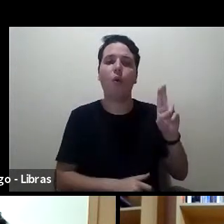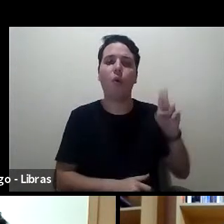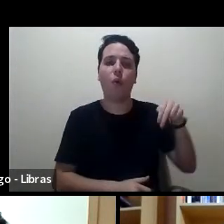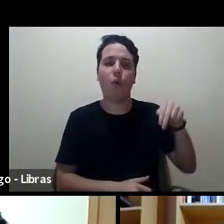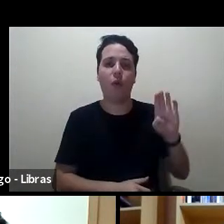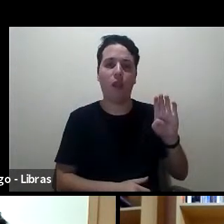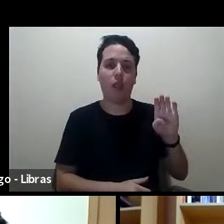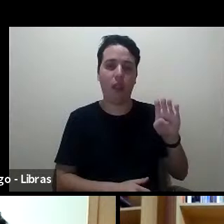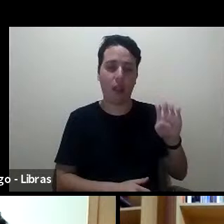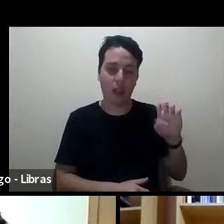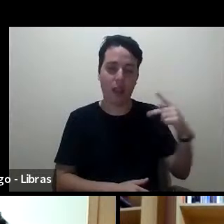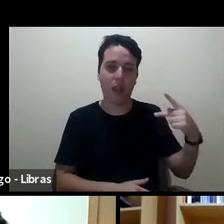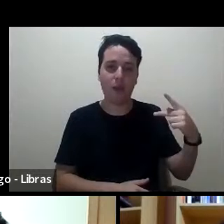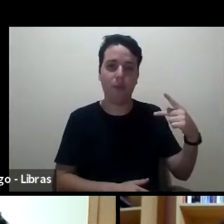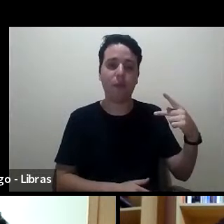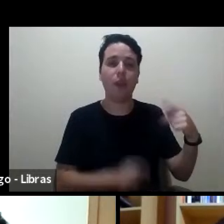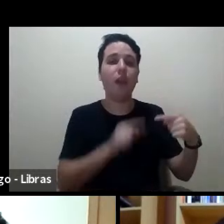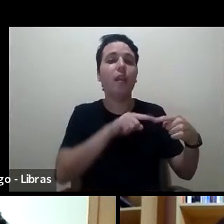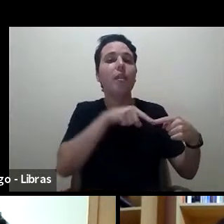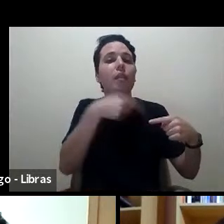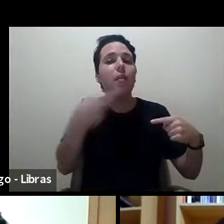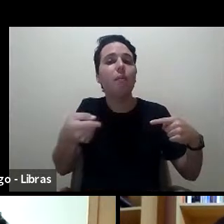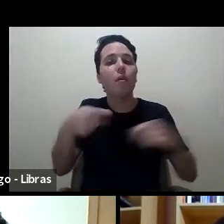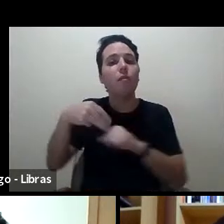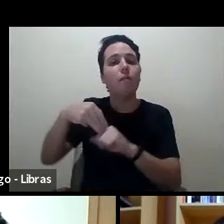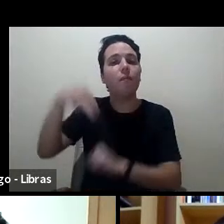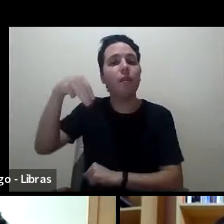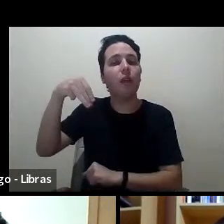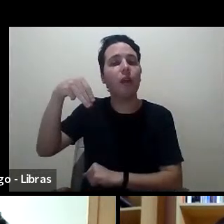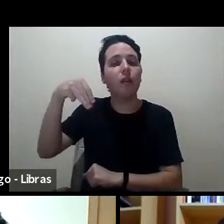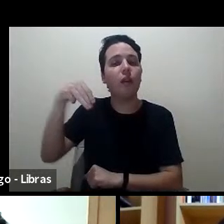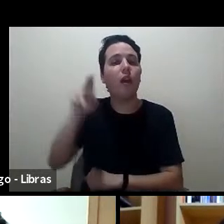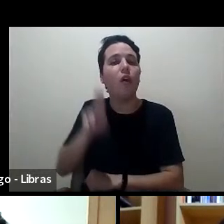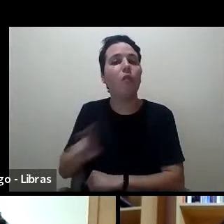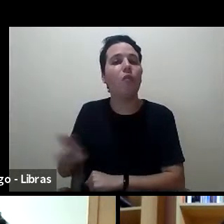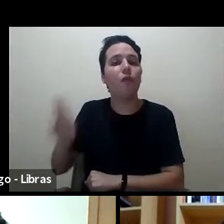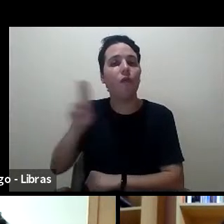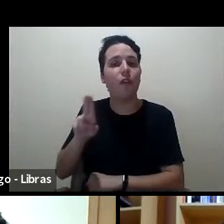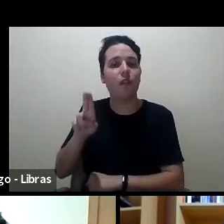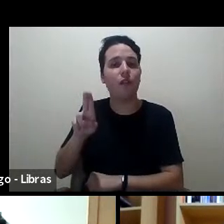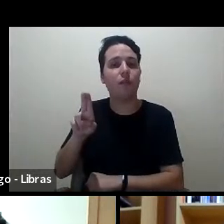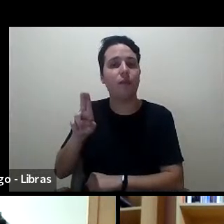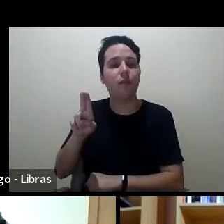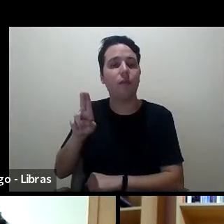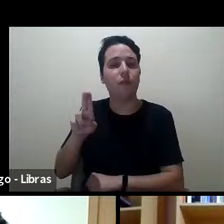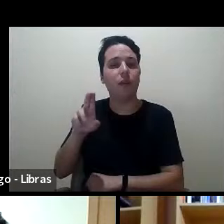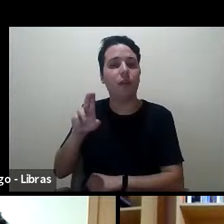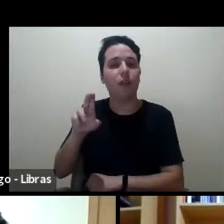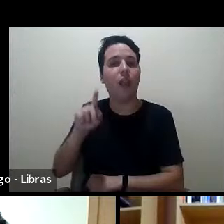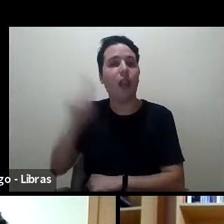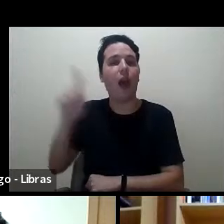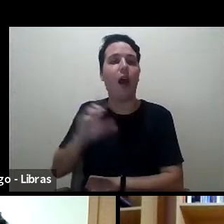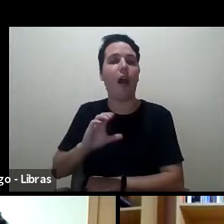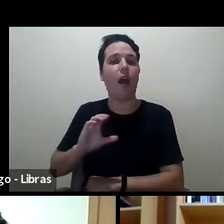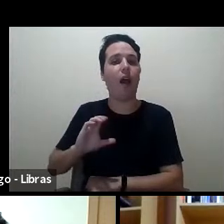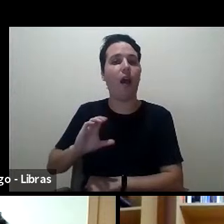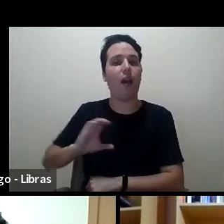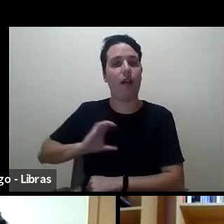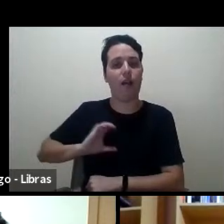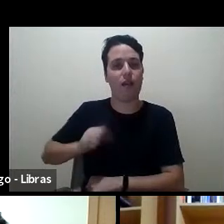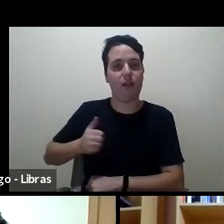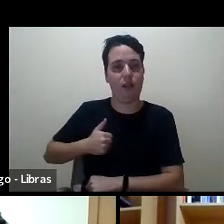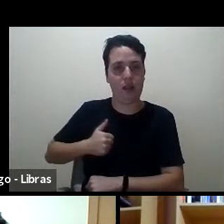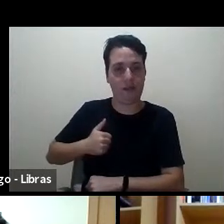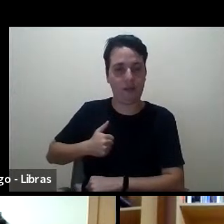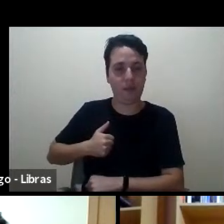e depois fez o mestrado na Universidade de Quebec, no Canadá, e para